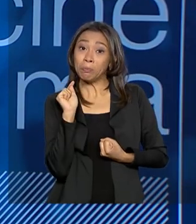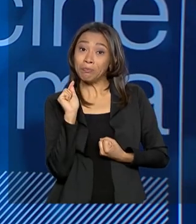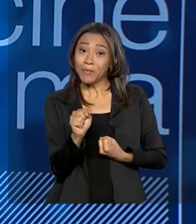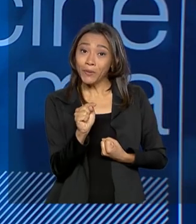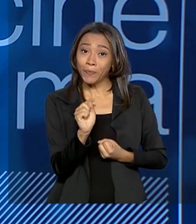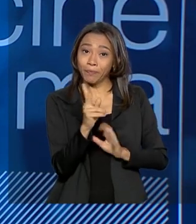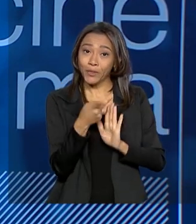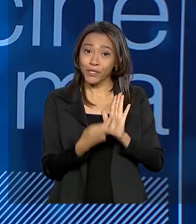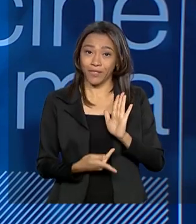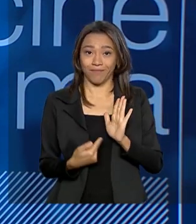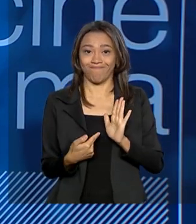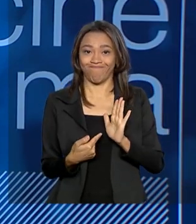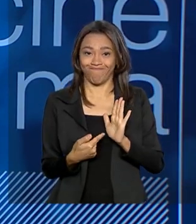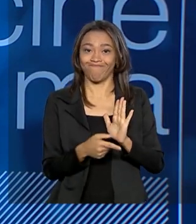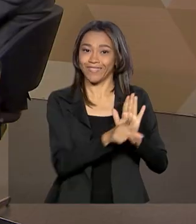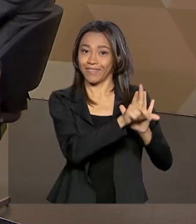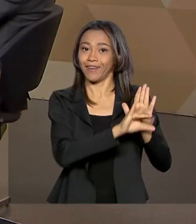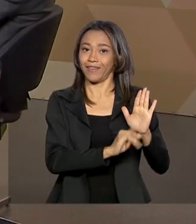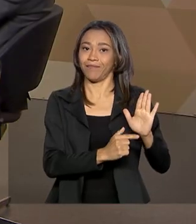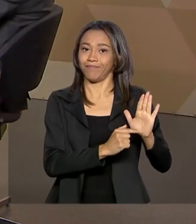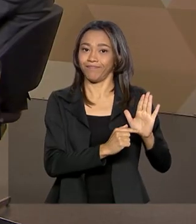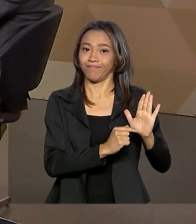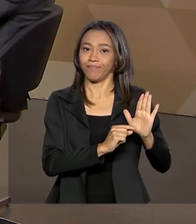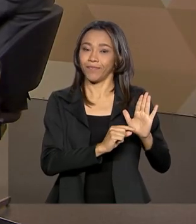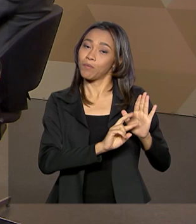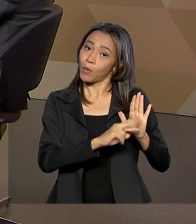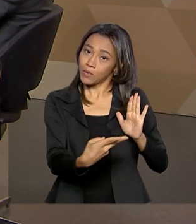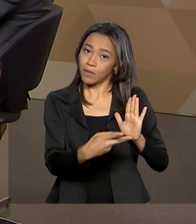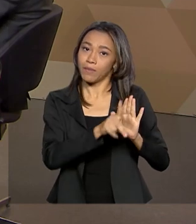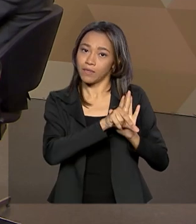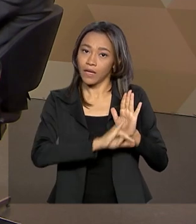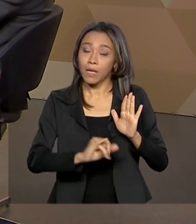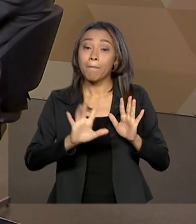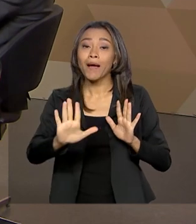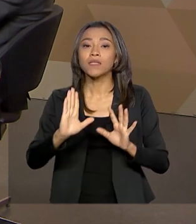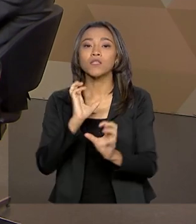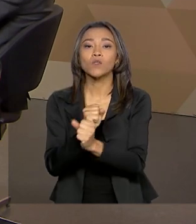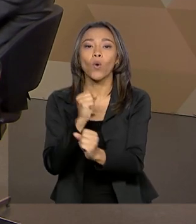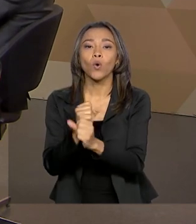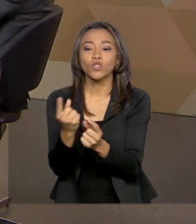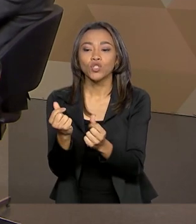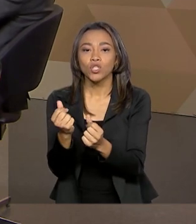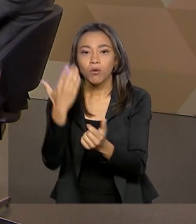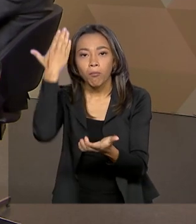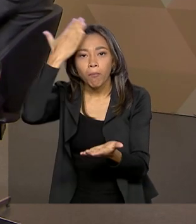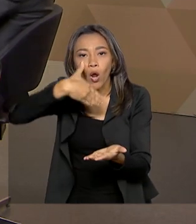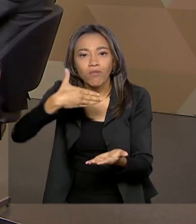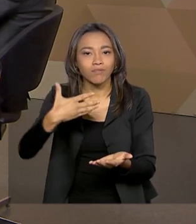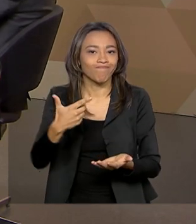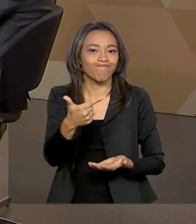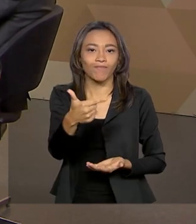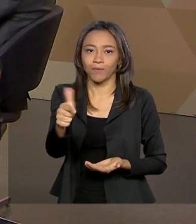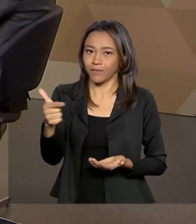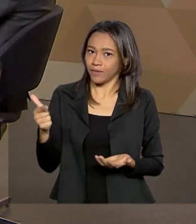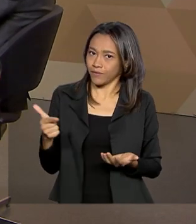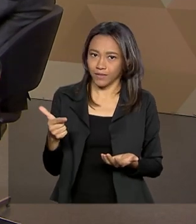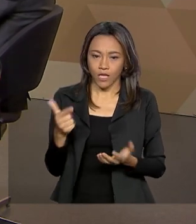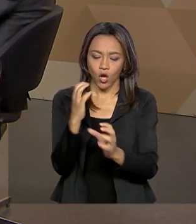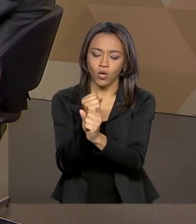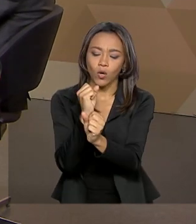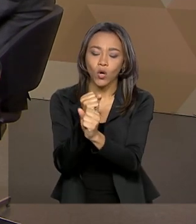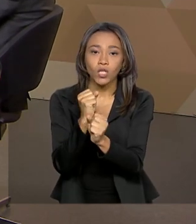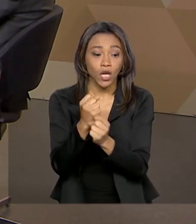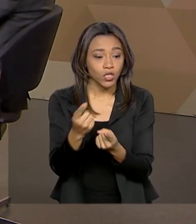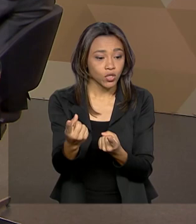da Lei Rouanet, cujas contas não foram auditadas. Não houve uma prestação de contas